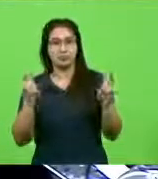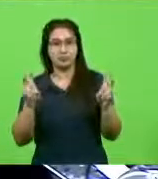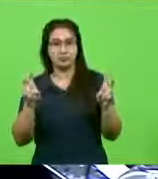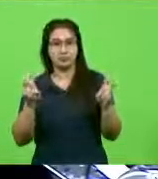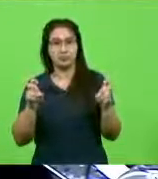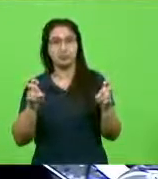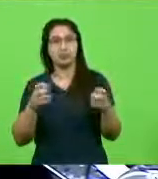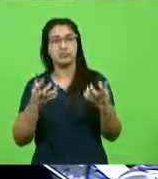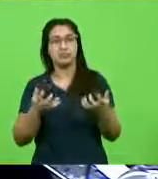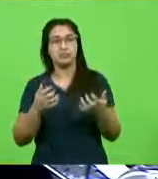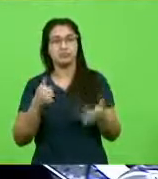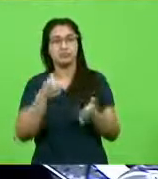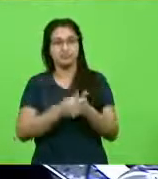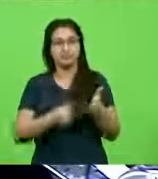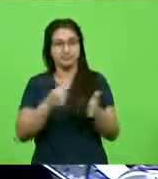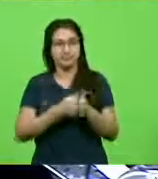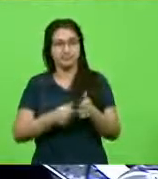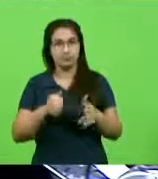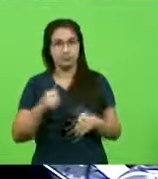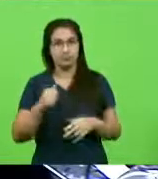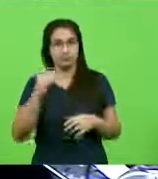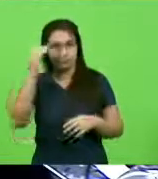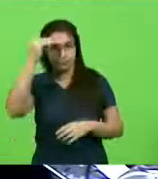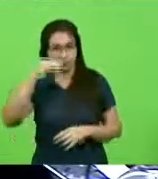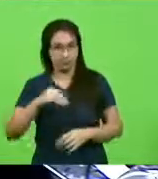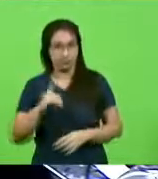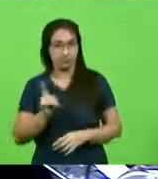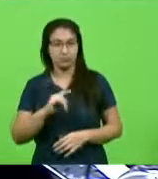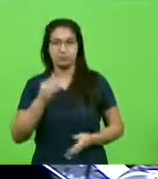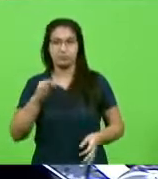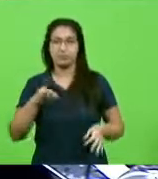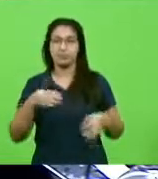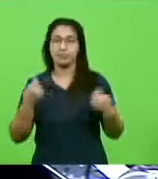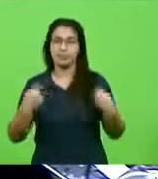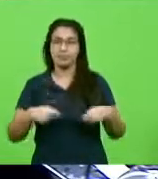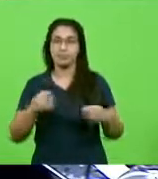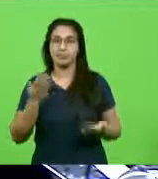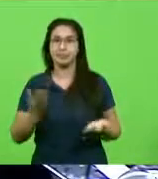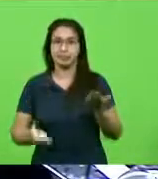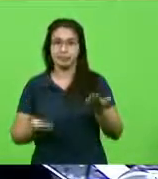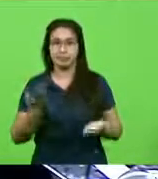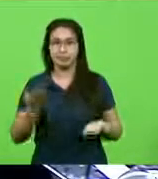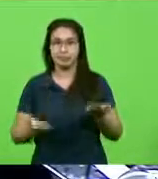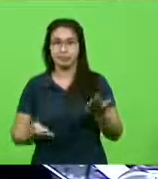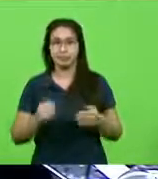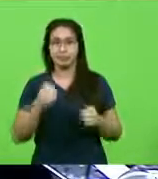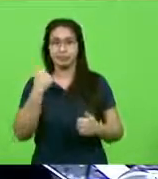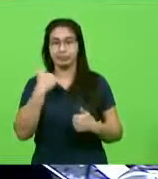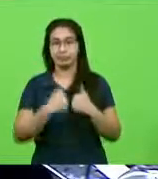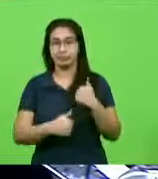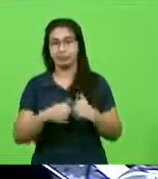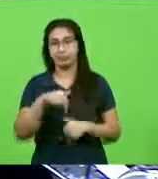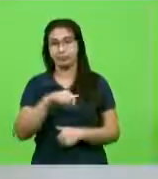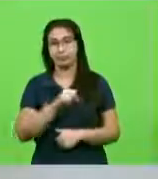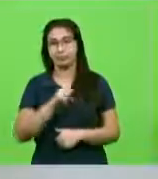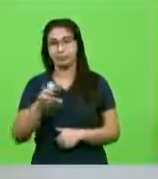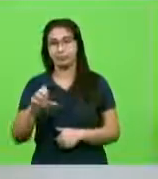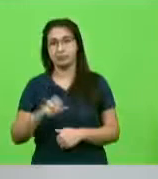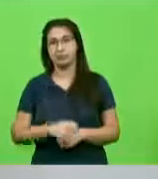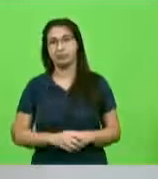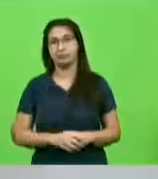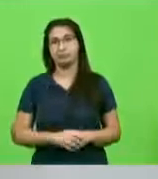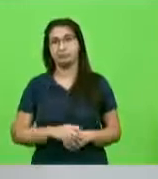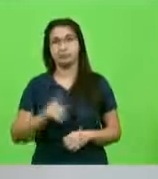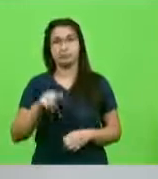vamos até o último, mas nós não vamos desistir dessa flexibilização para o meio esportivo de Santa Catarina. Obrigado, deputado Fernando. E